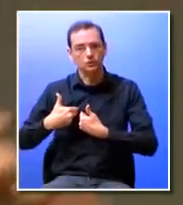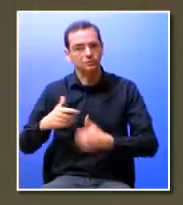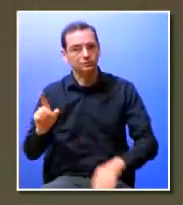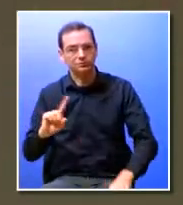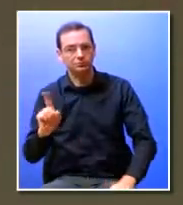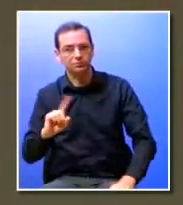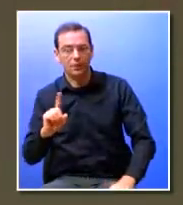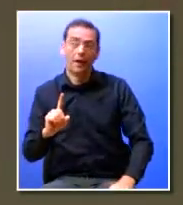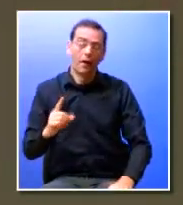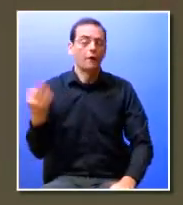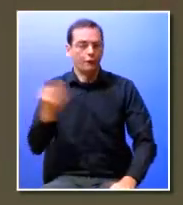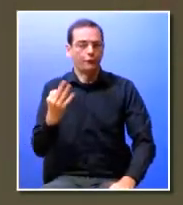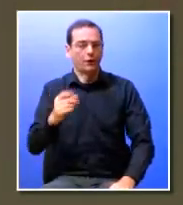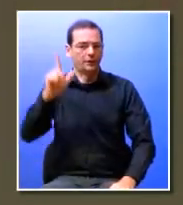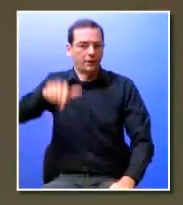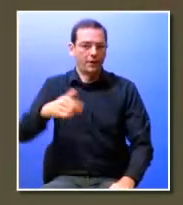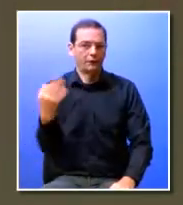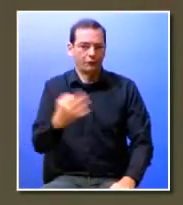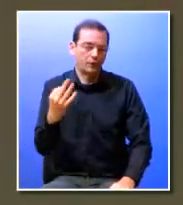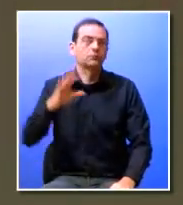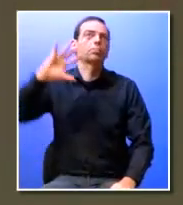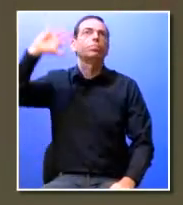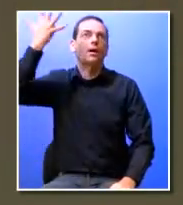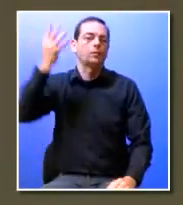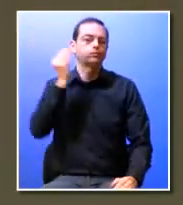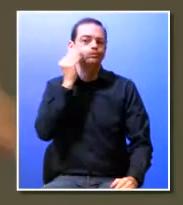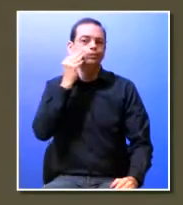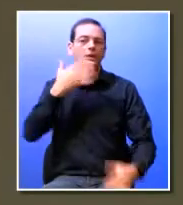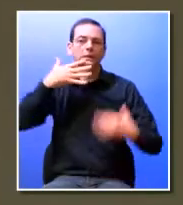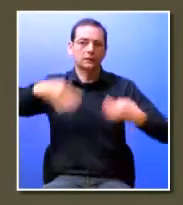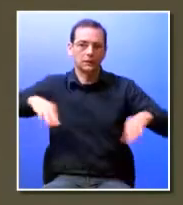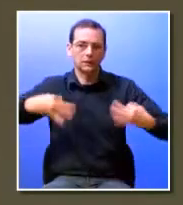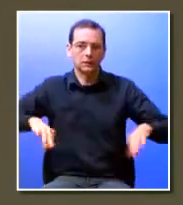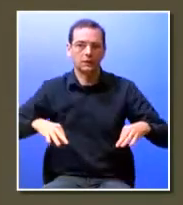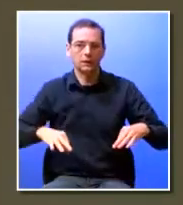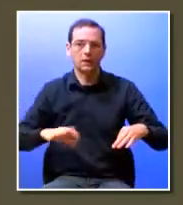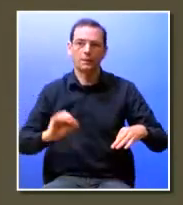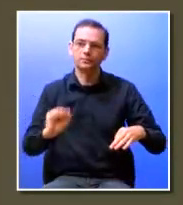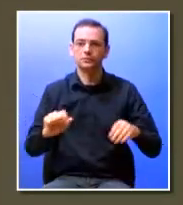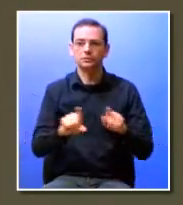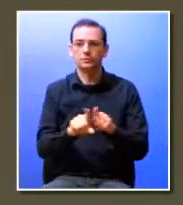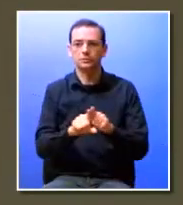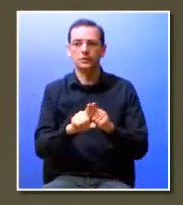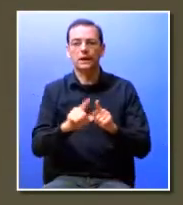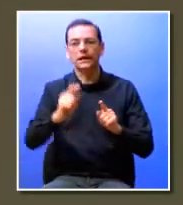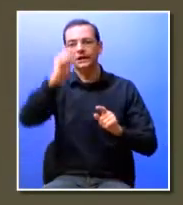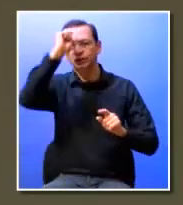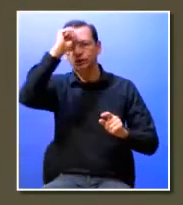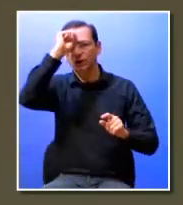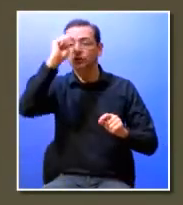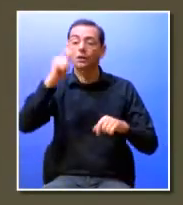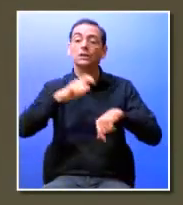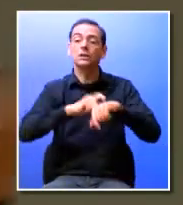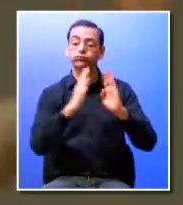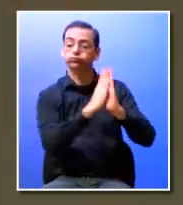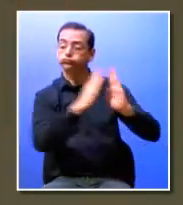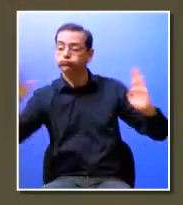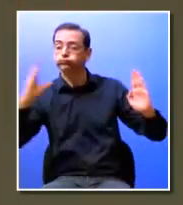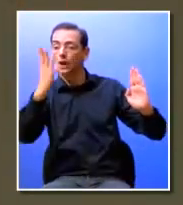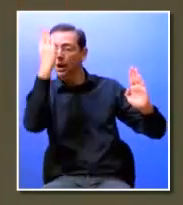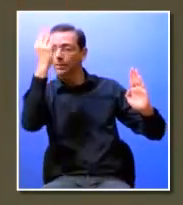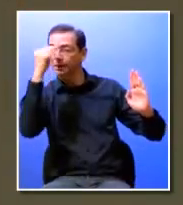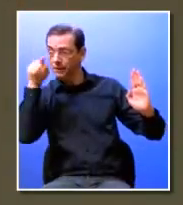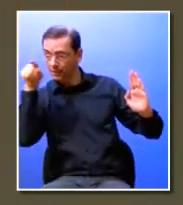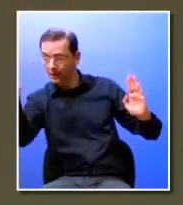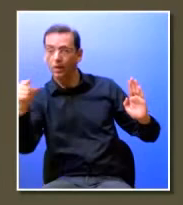também são isso isso acaba por acontecer mas queiramos nós que estes sejam danos colaterais os estágios são momentos de aprendizagem para ambas